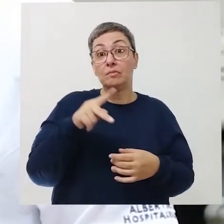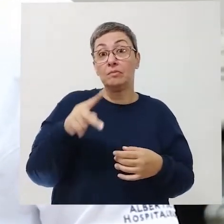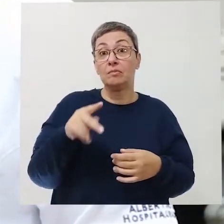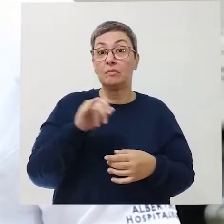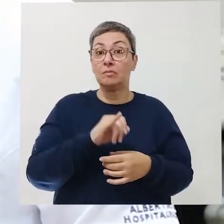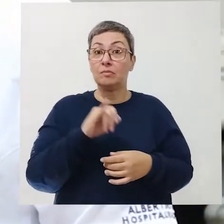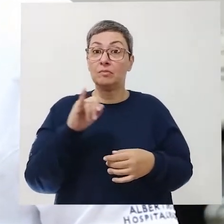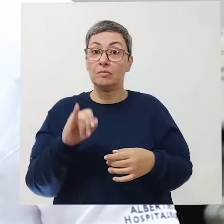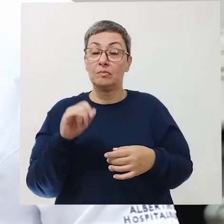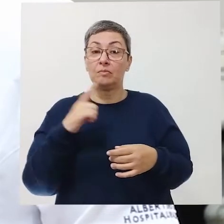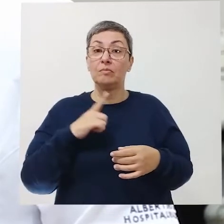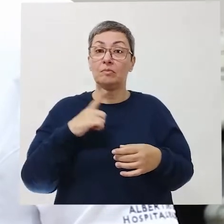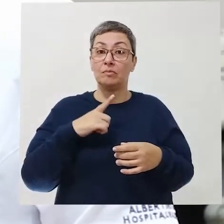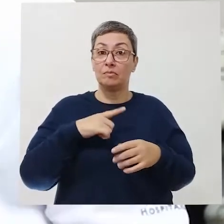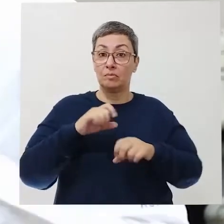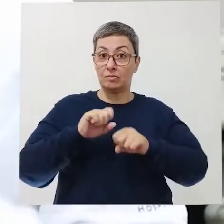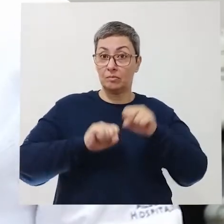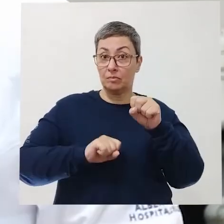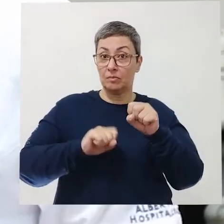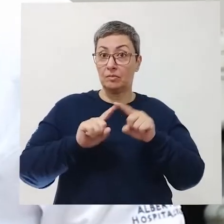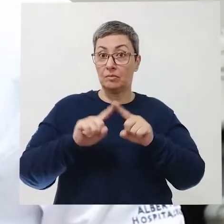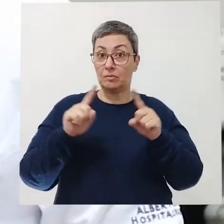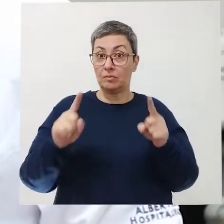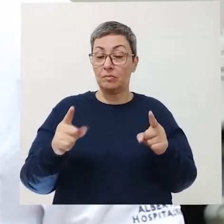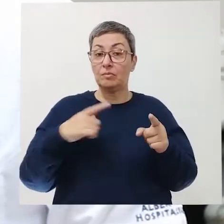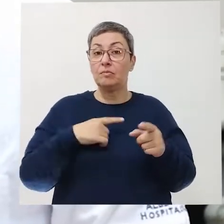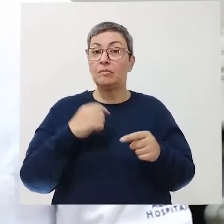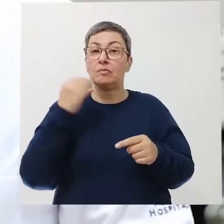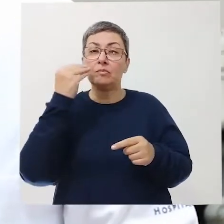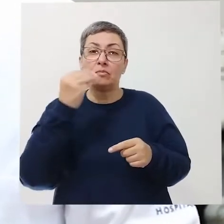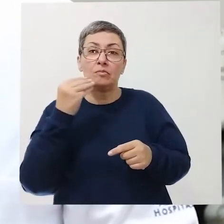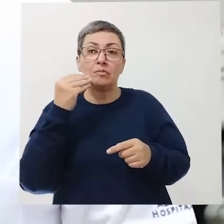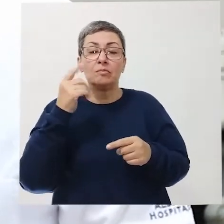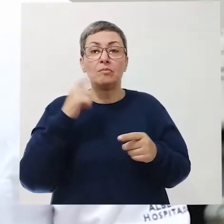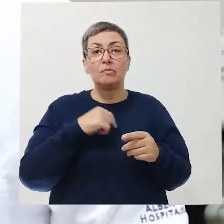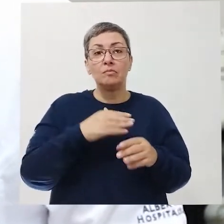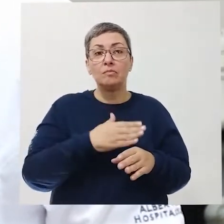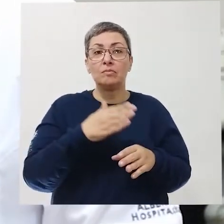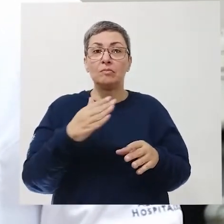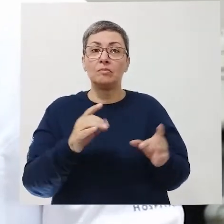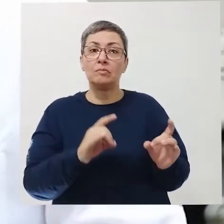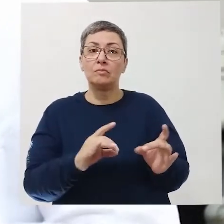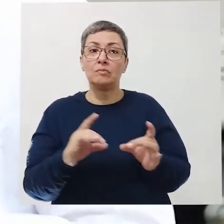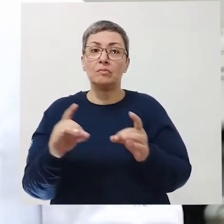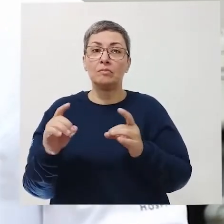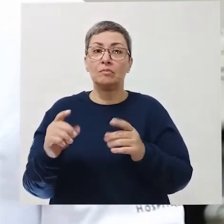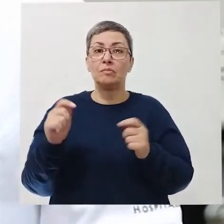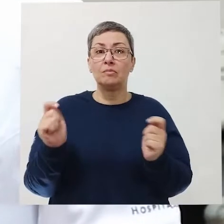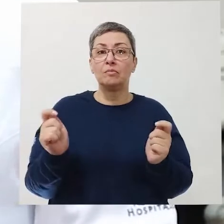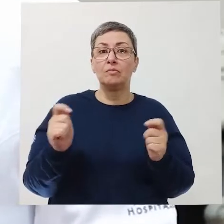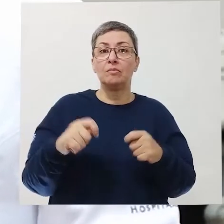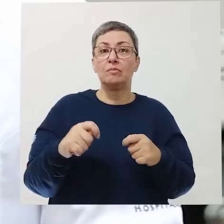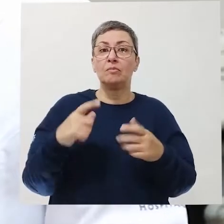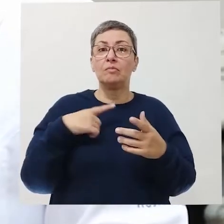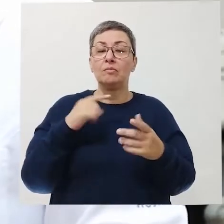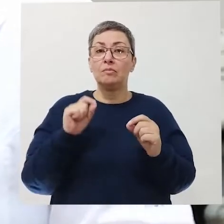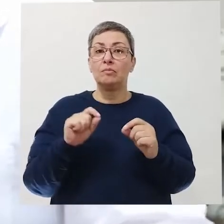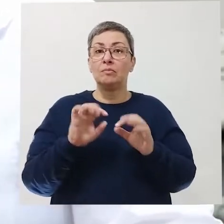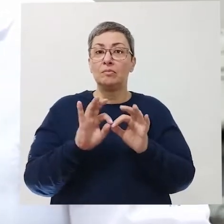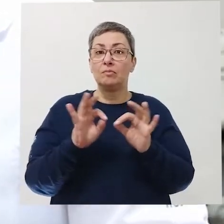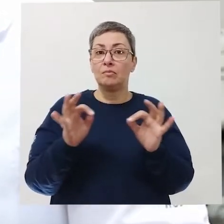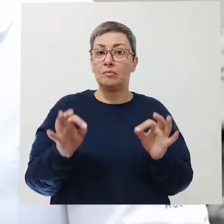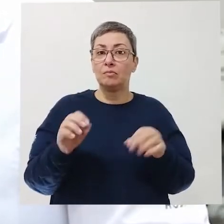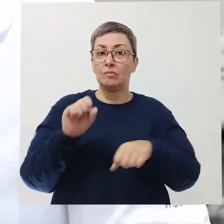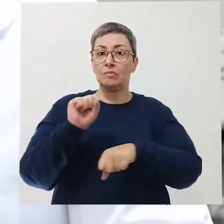instrutor que seja qualificado para isso. Mas se você quiser fazer pequenas experiências durante o seu dia a dia, uma possibilidade é simplesmente